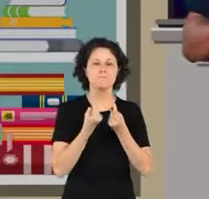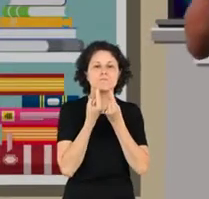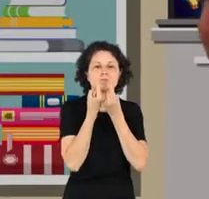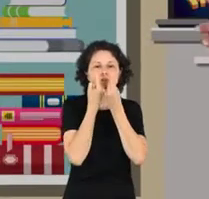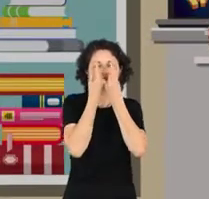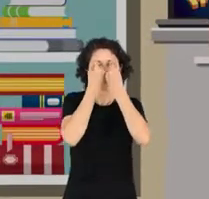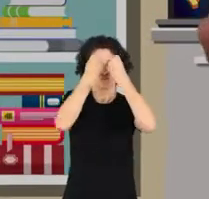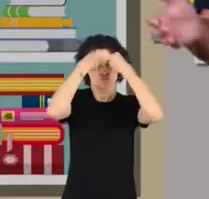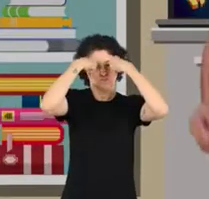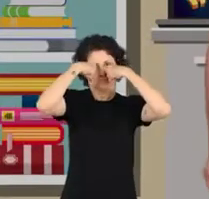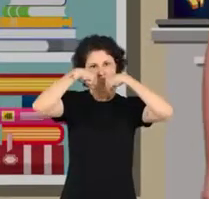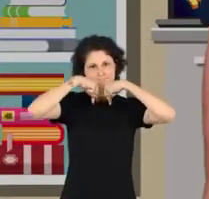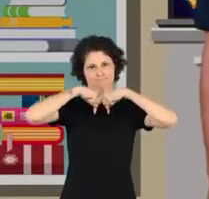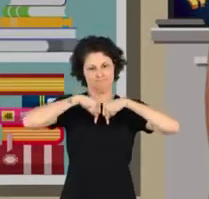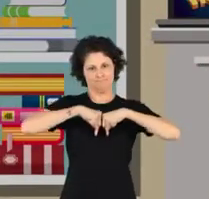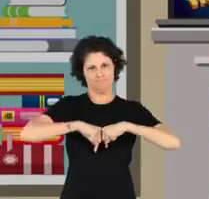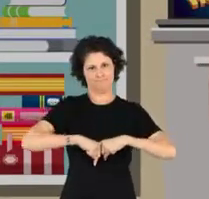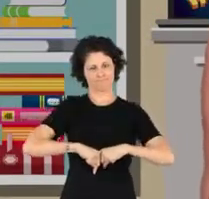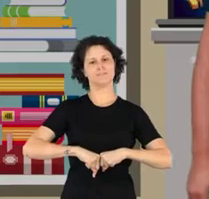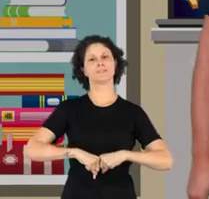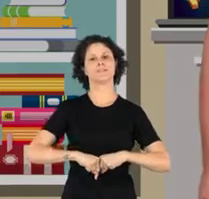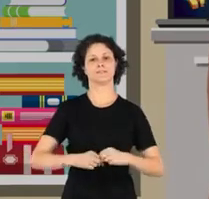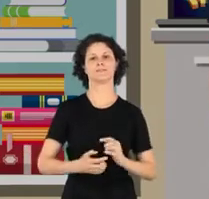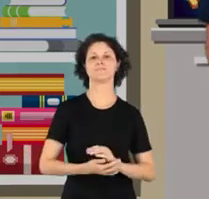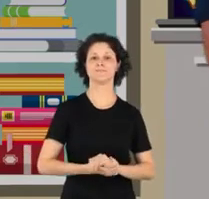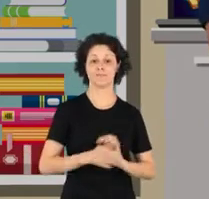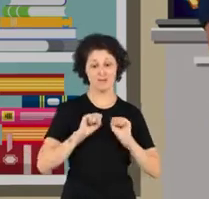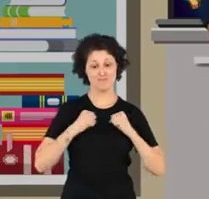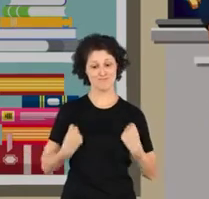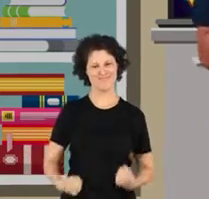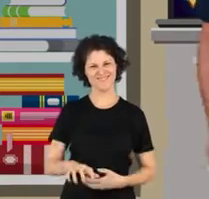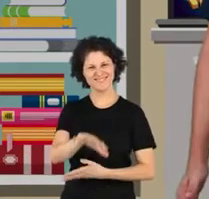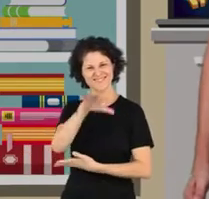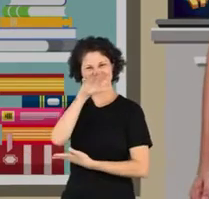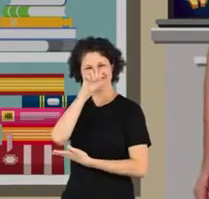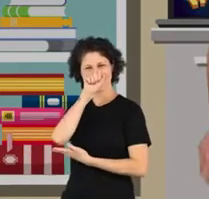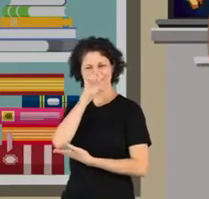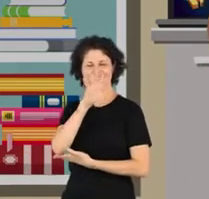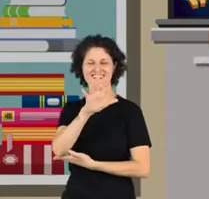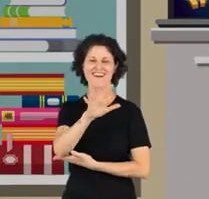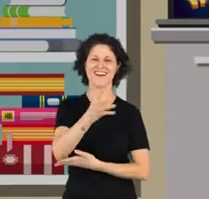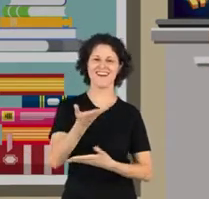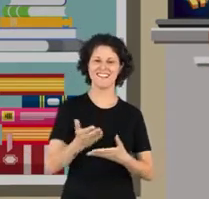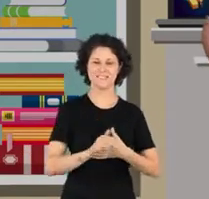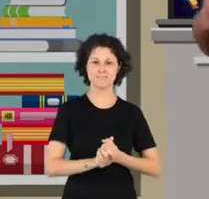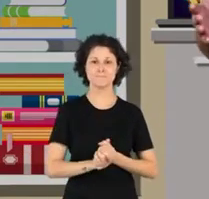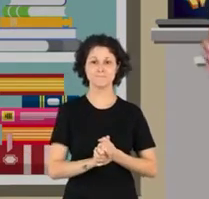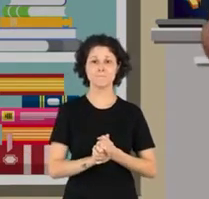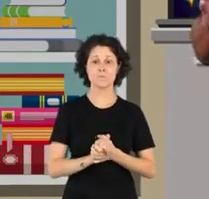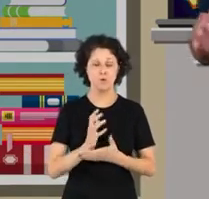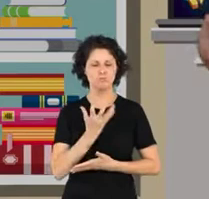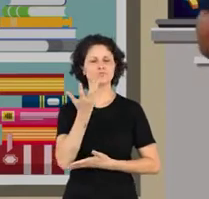entra passa por um conjunto de órgãos chamado sistema respiratório. No sistema respiratório,